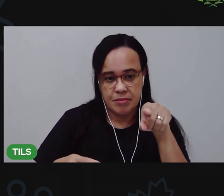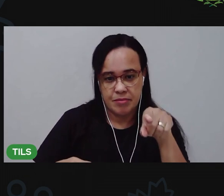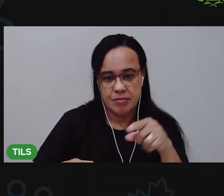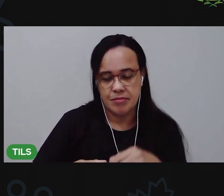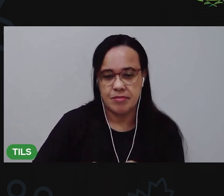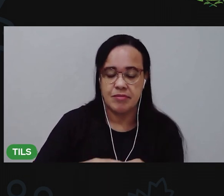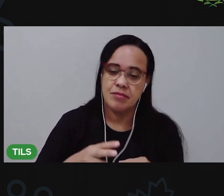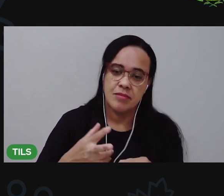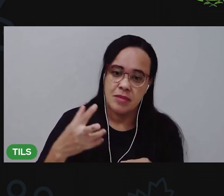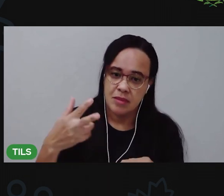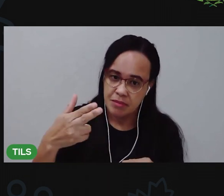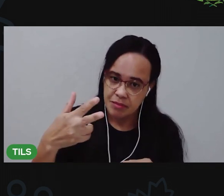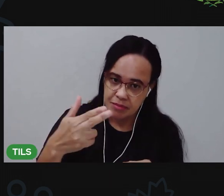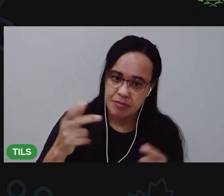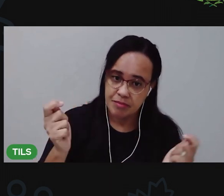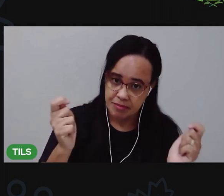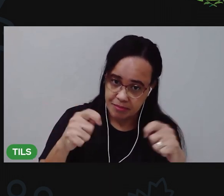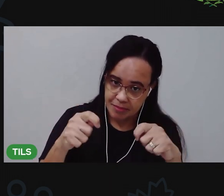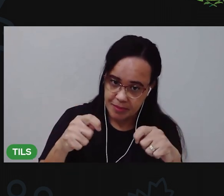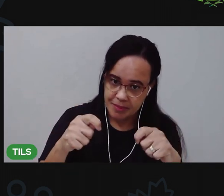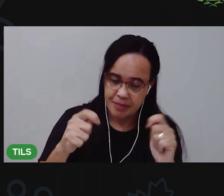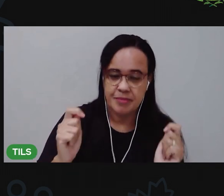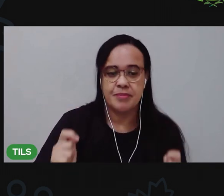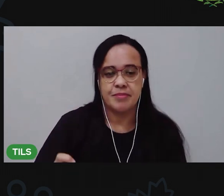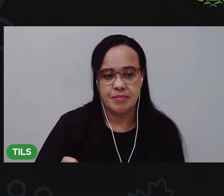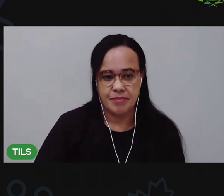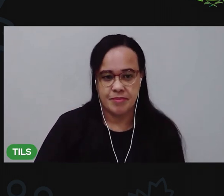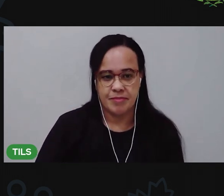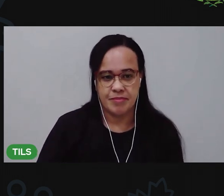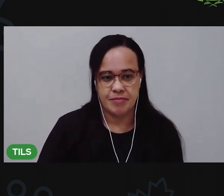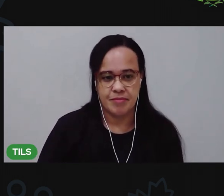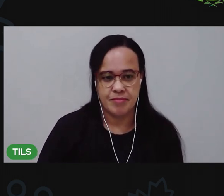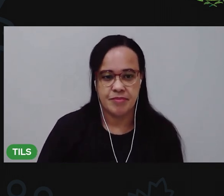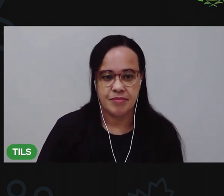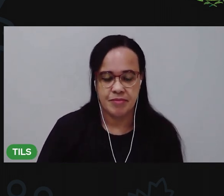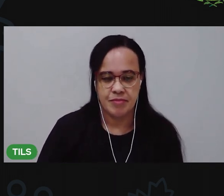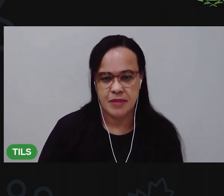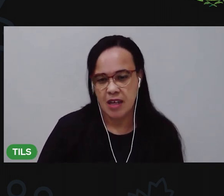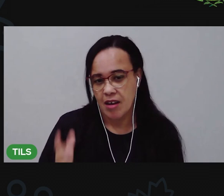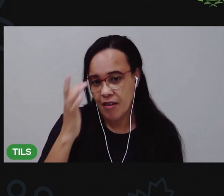tesoura e ir passando. Ó.